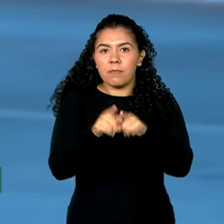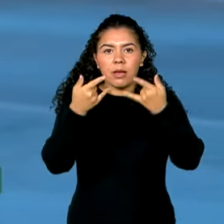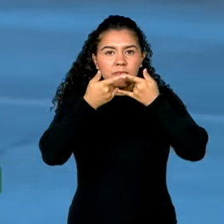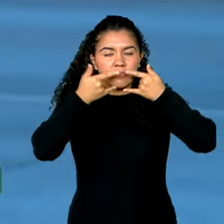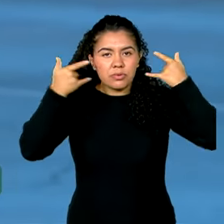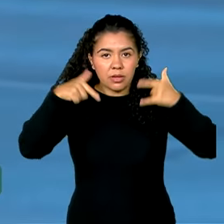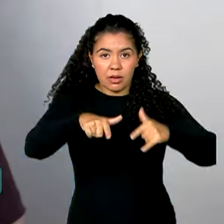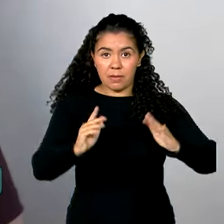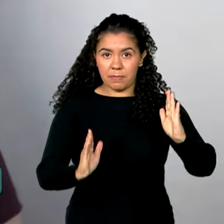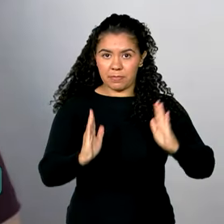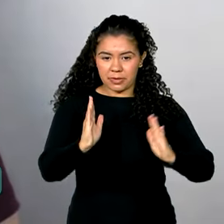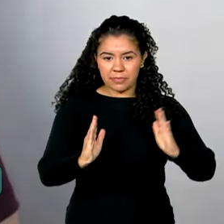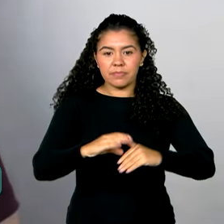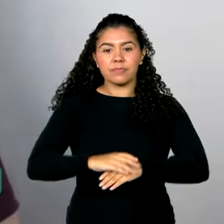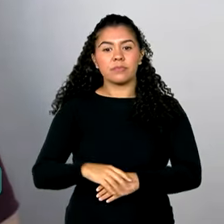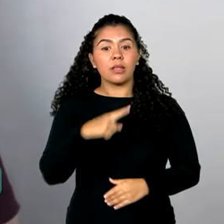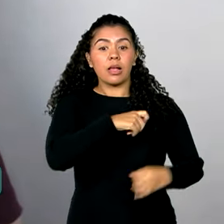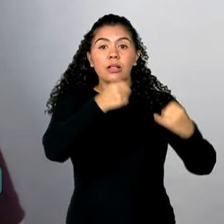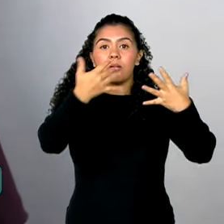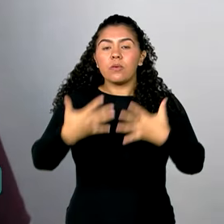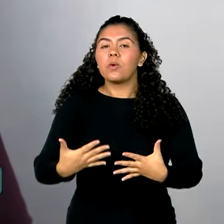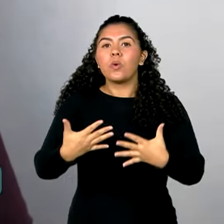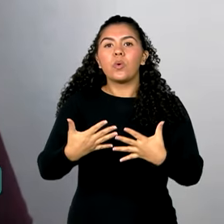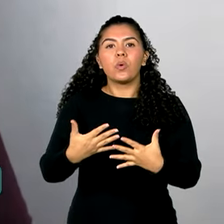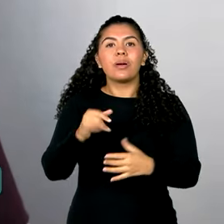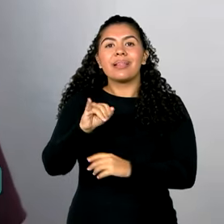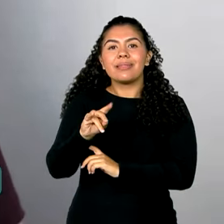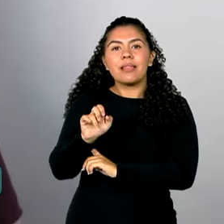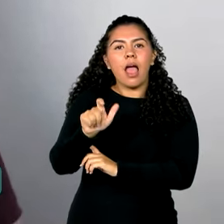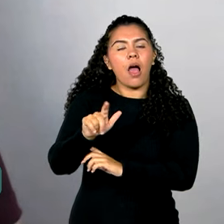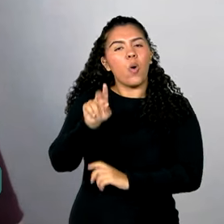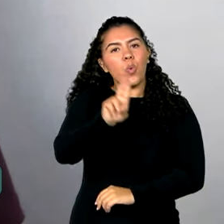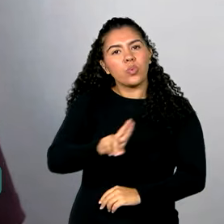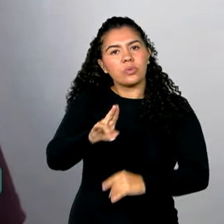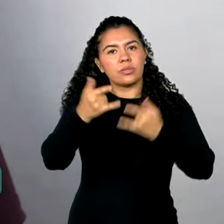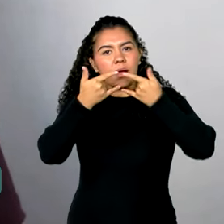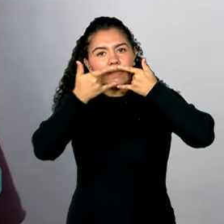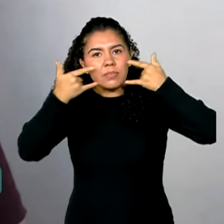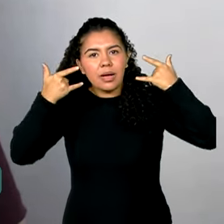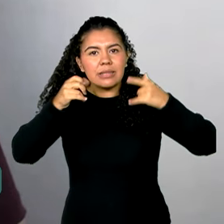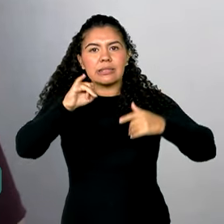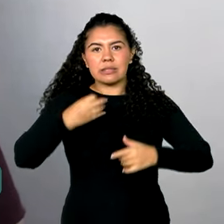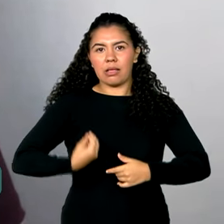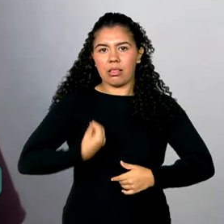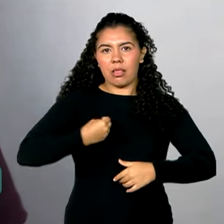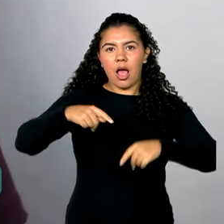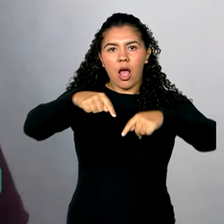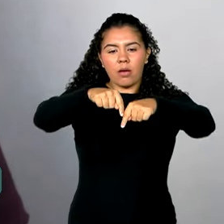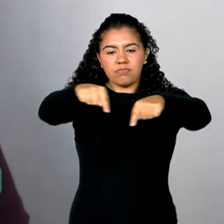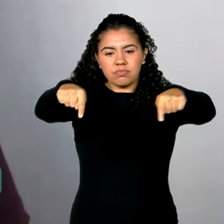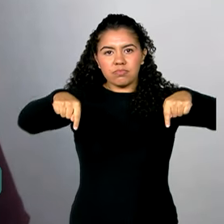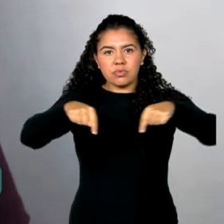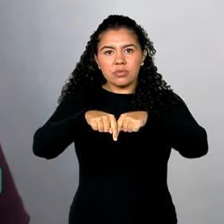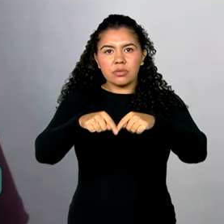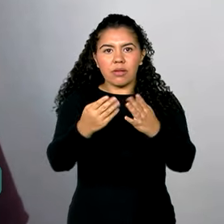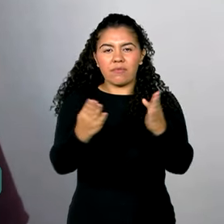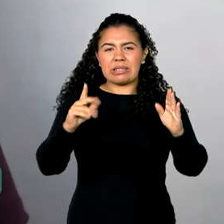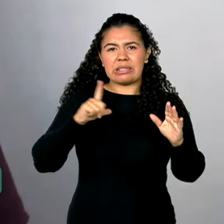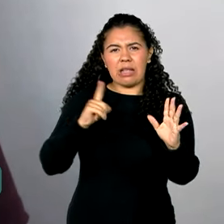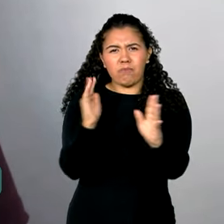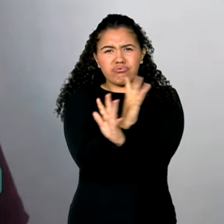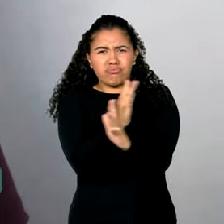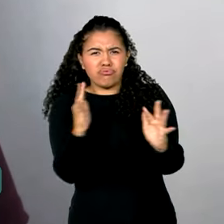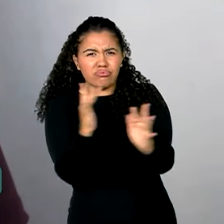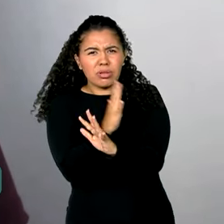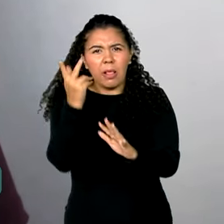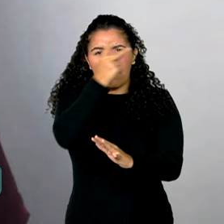período do ano. O ideal é usar máscara em ambientes fechados, com maior aglomeração de pessoas e com